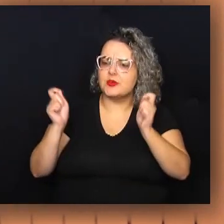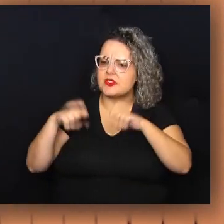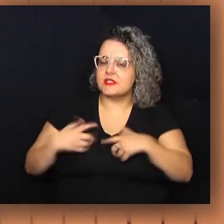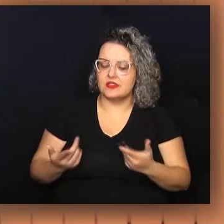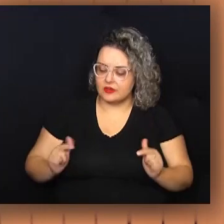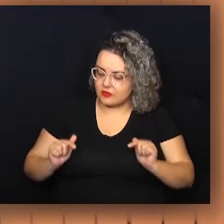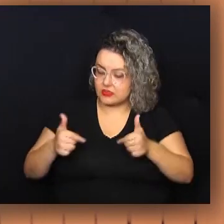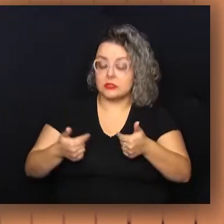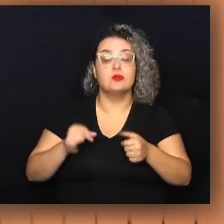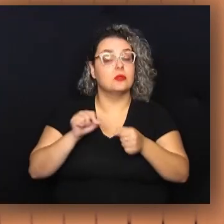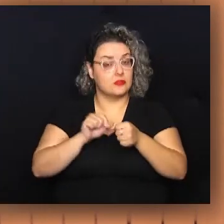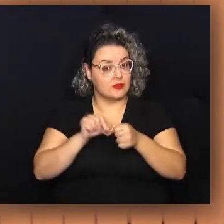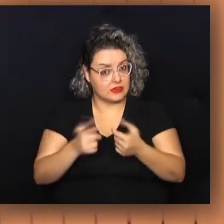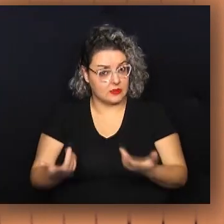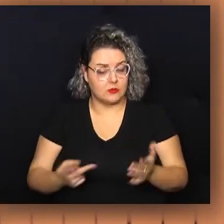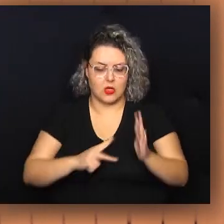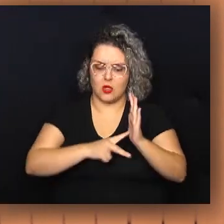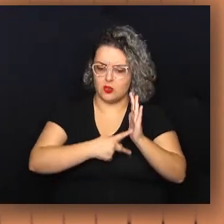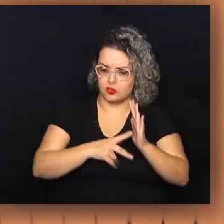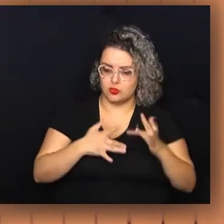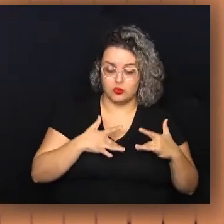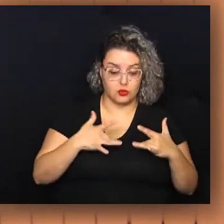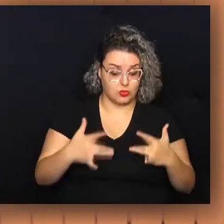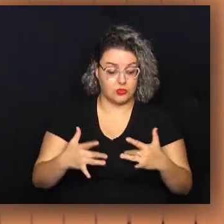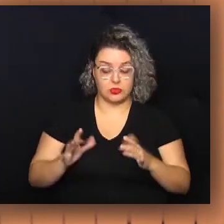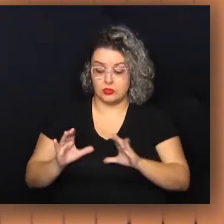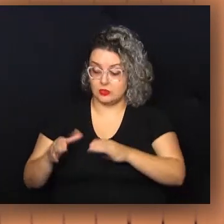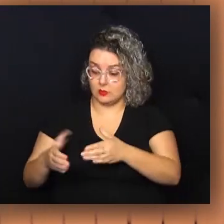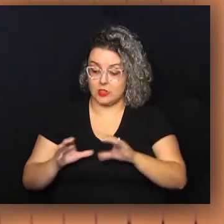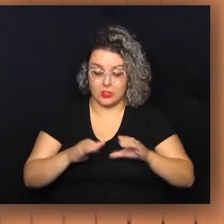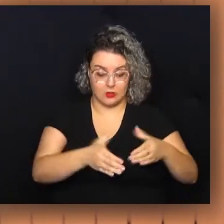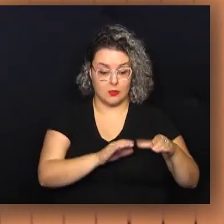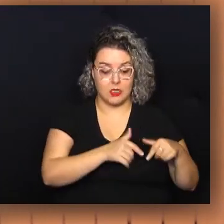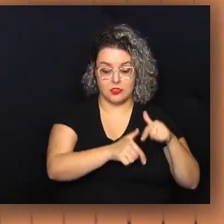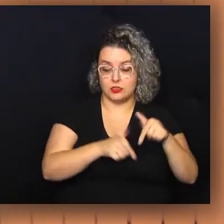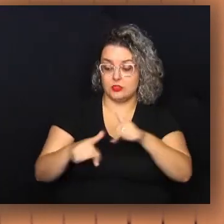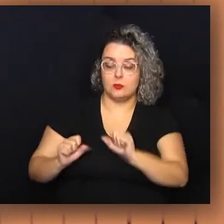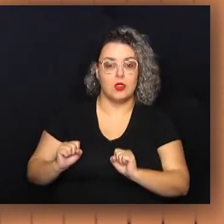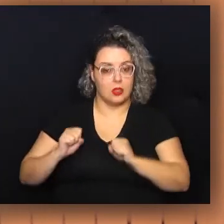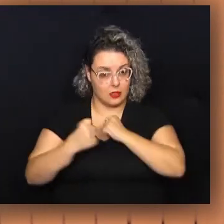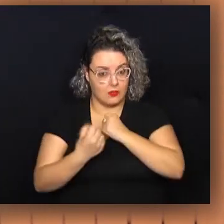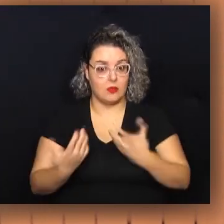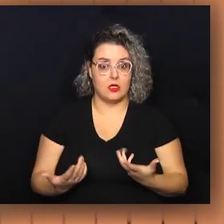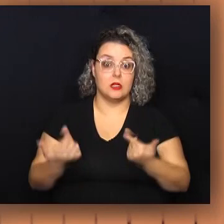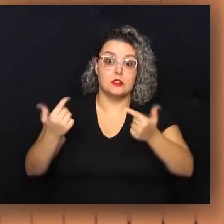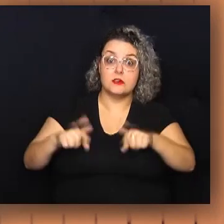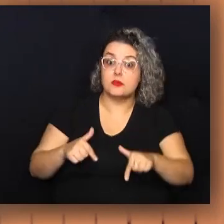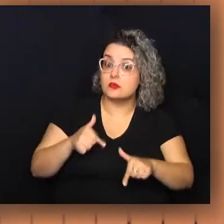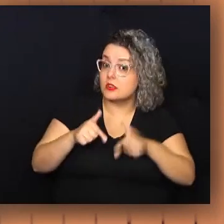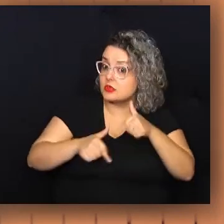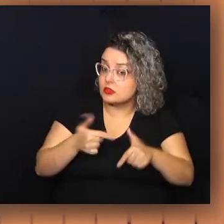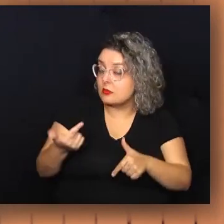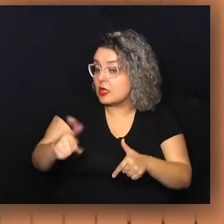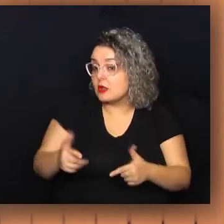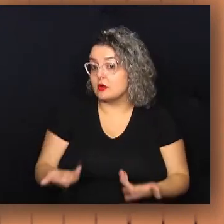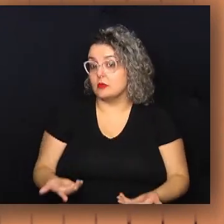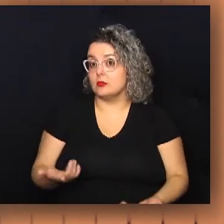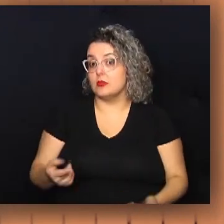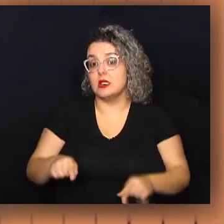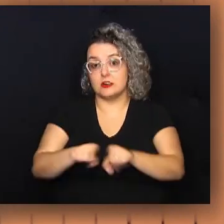é possível fazer essa luta para que os sindicatos, a solidariedade de classe, para defender esses postos de trabalho.